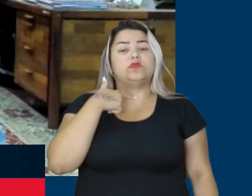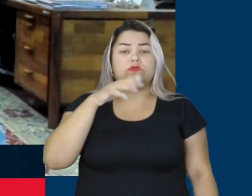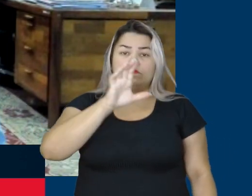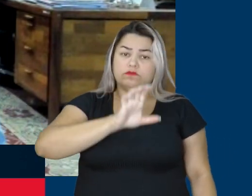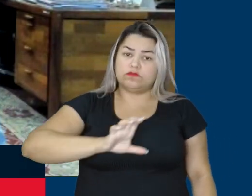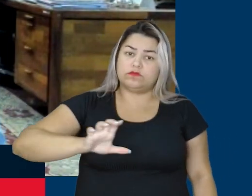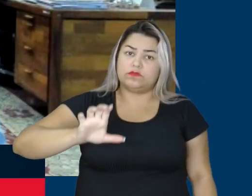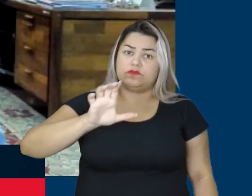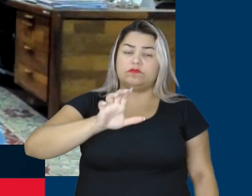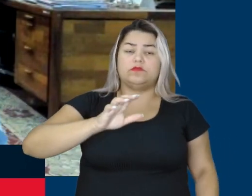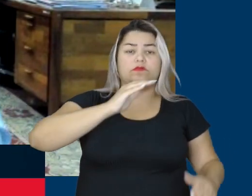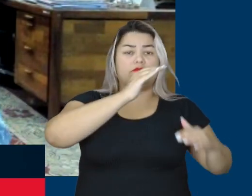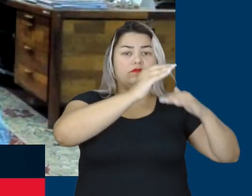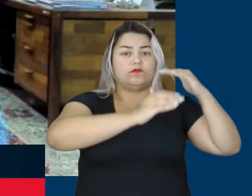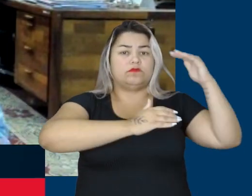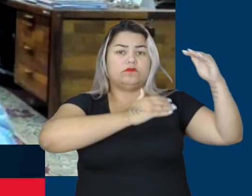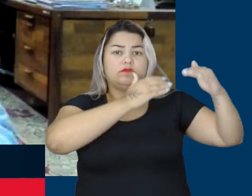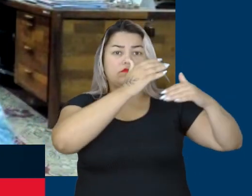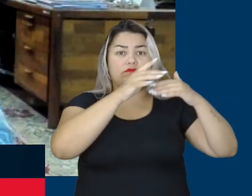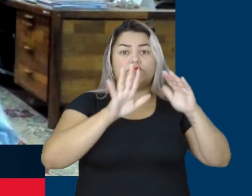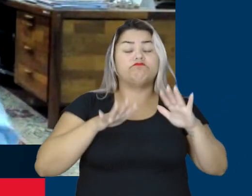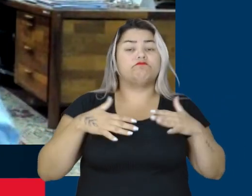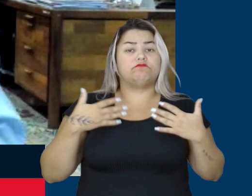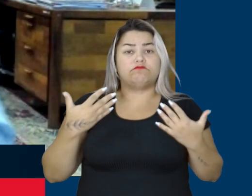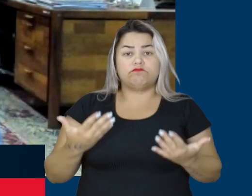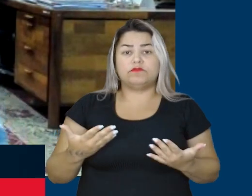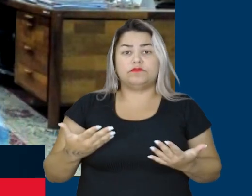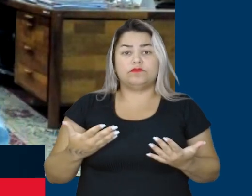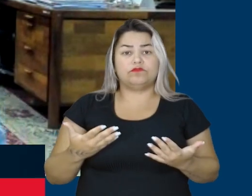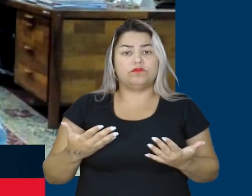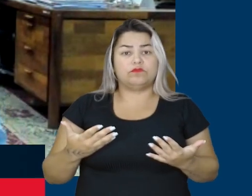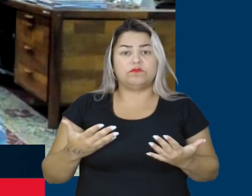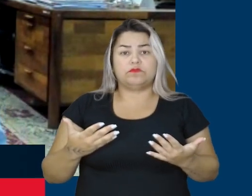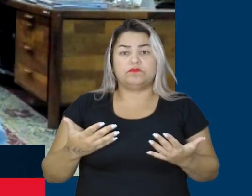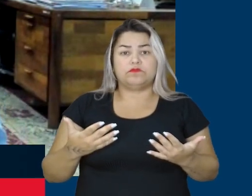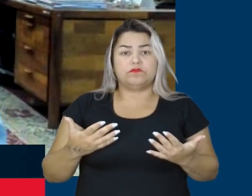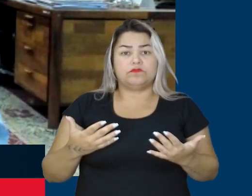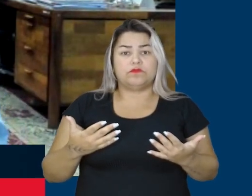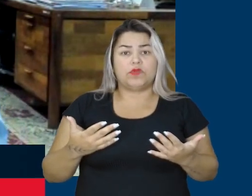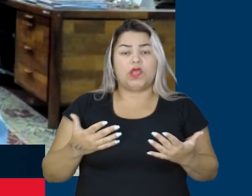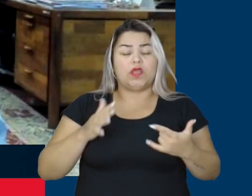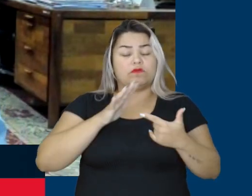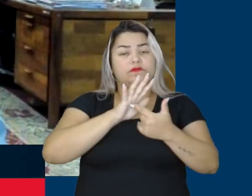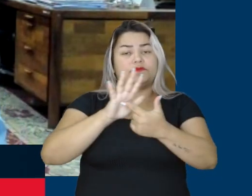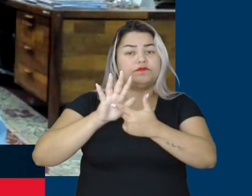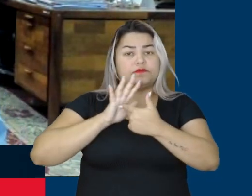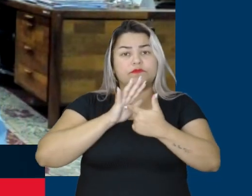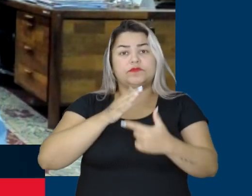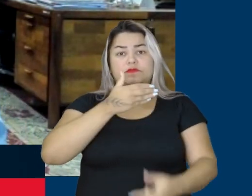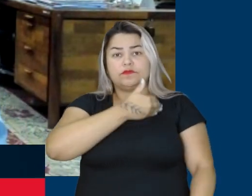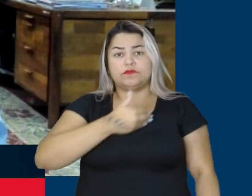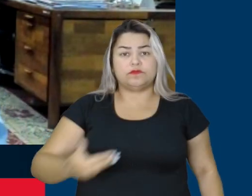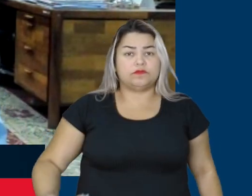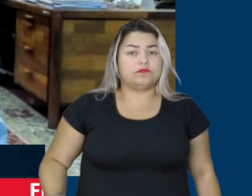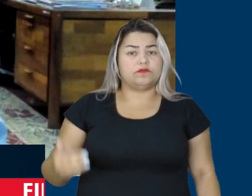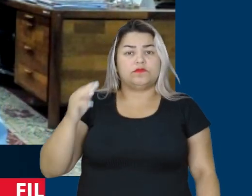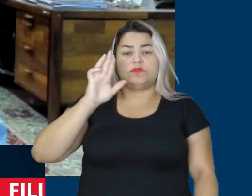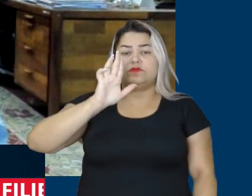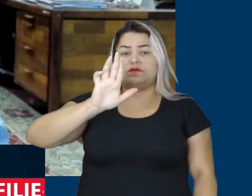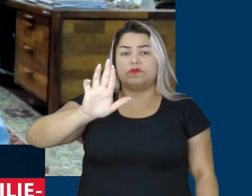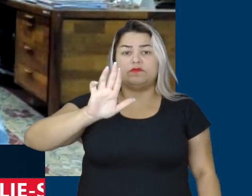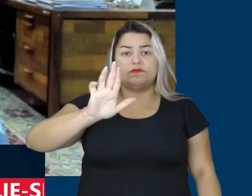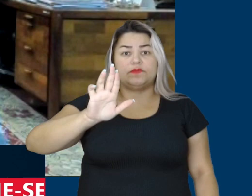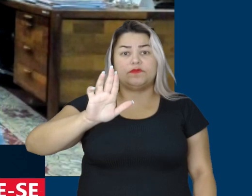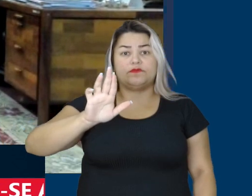vem crescendo mais ainda, enfim. Eu creio que isso aqui é uma demonstração do que será o governo do presidente Lula e o vai acontecer no